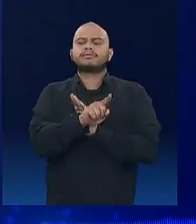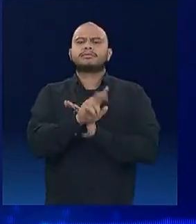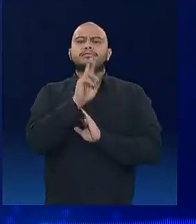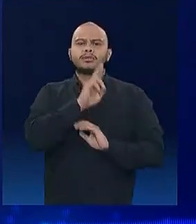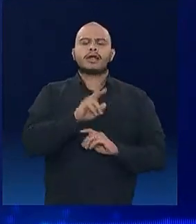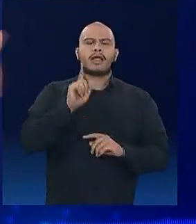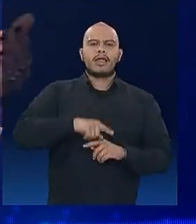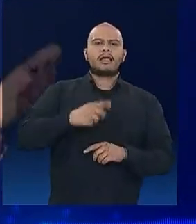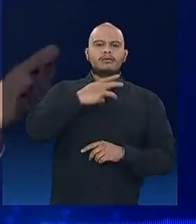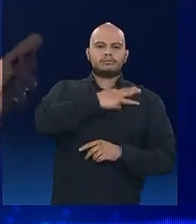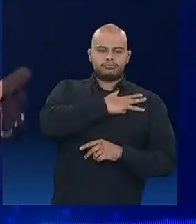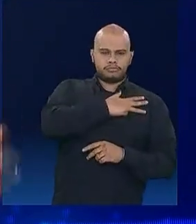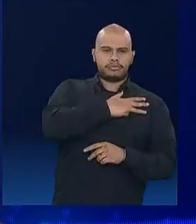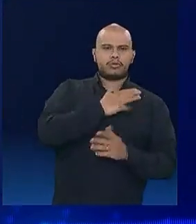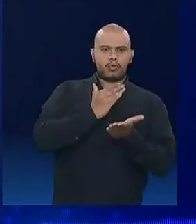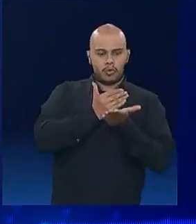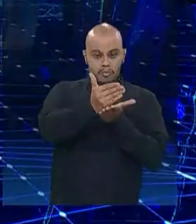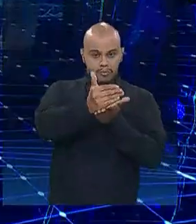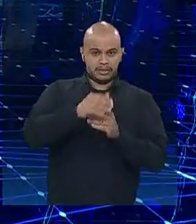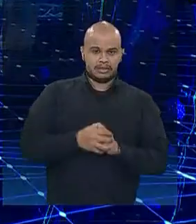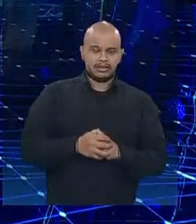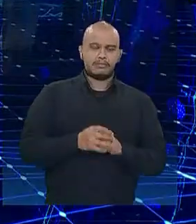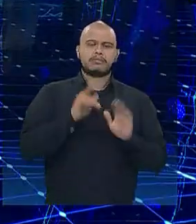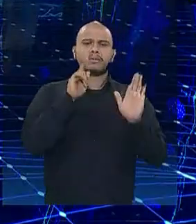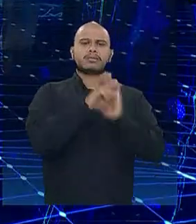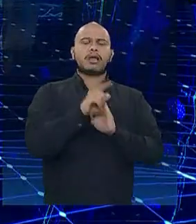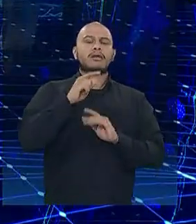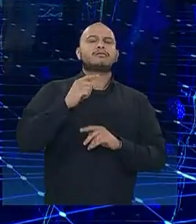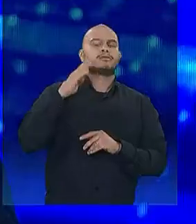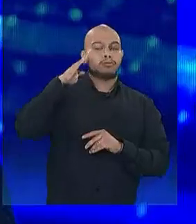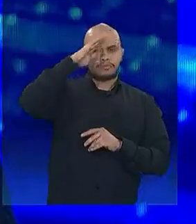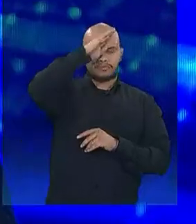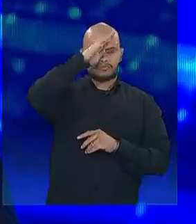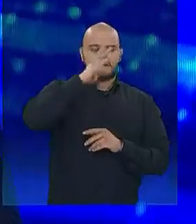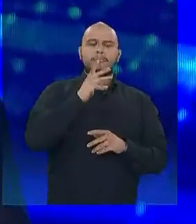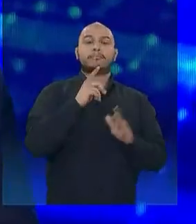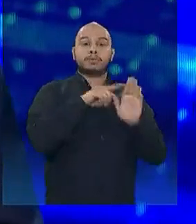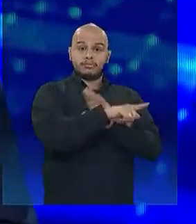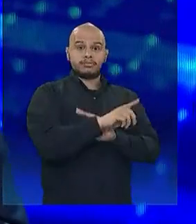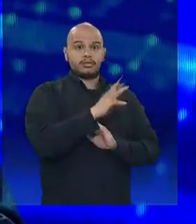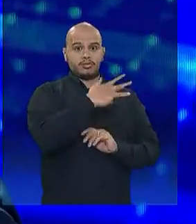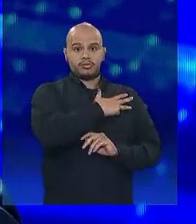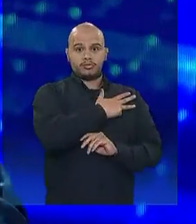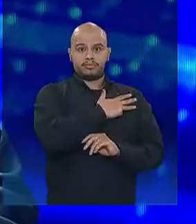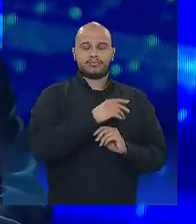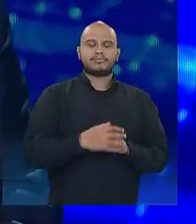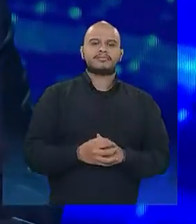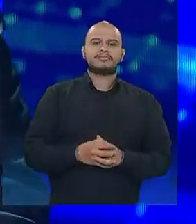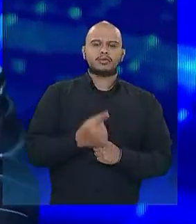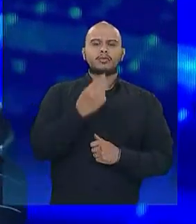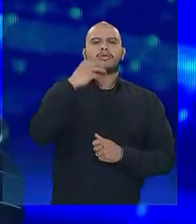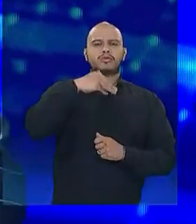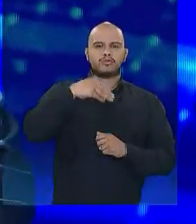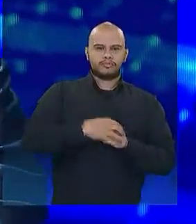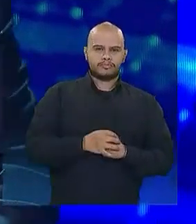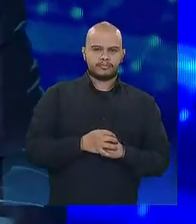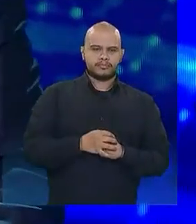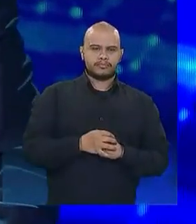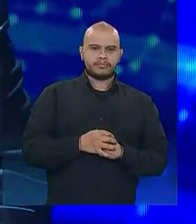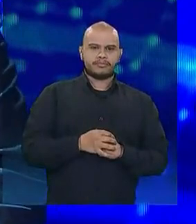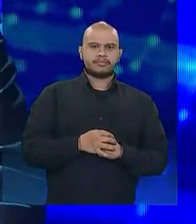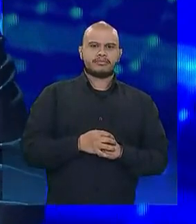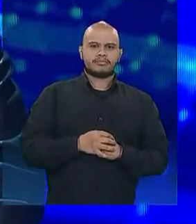candidato Jair Bolsonaro. Por favor, para quem vai a sua pergunta? Ex-presidente Lula. Um minuto, por favor. Corrupção.